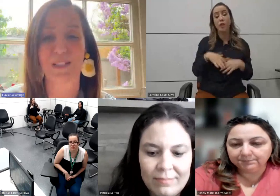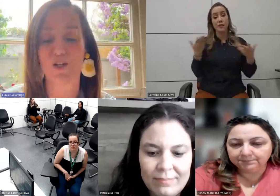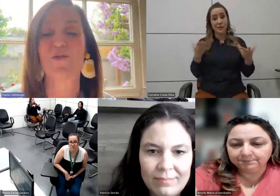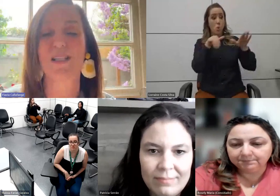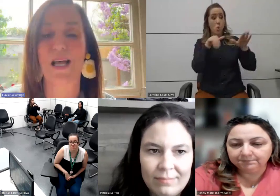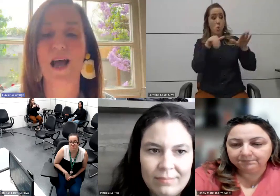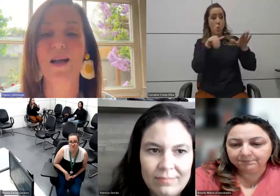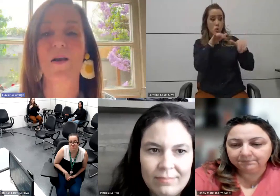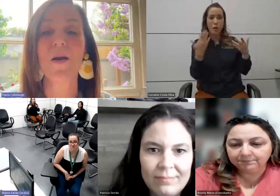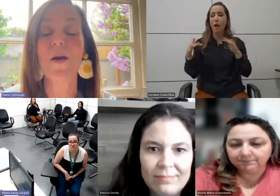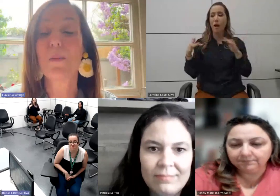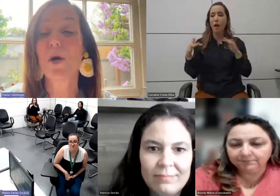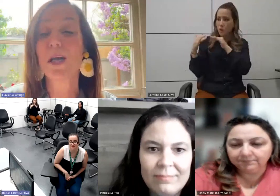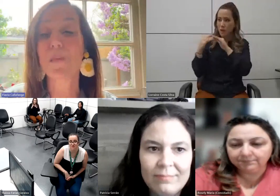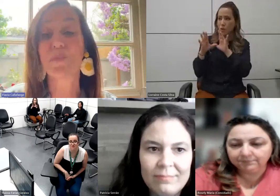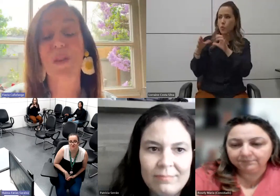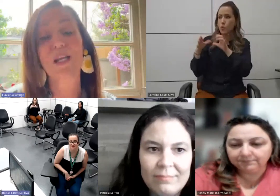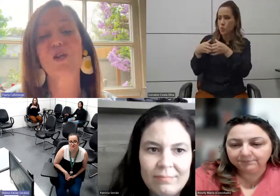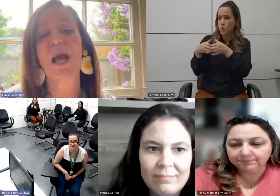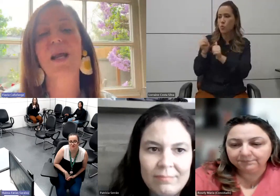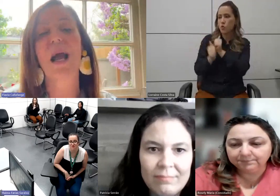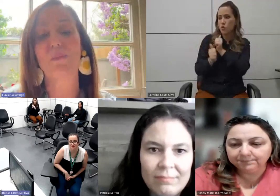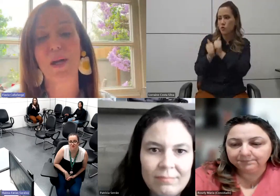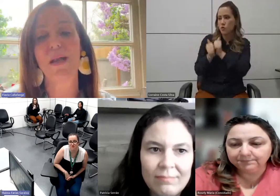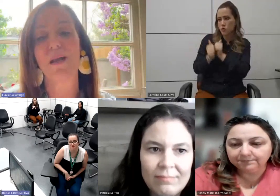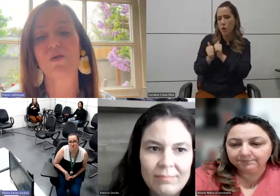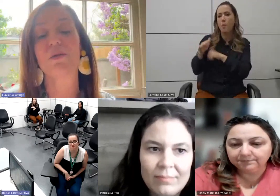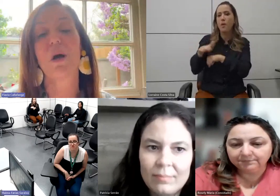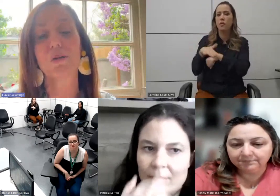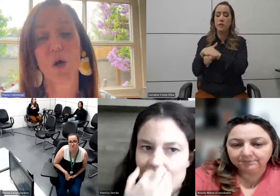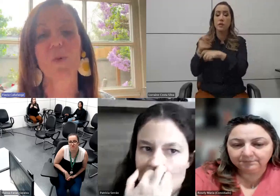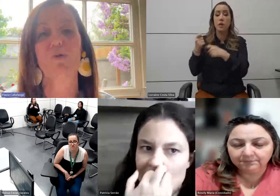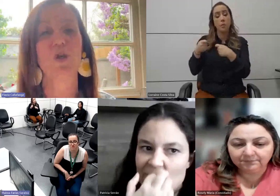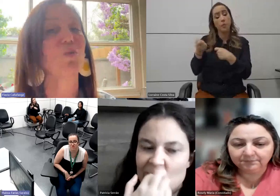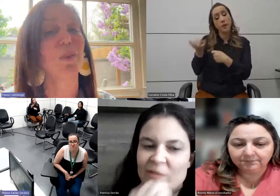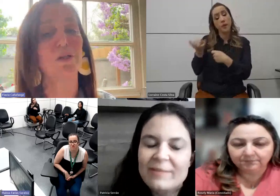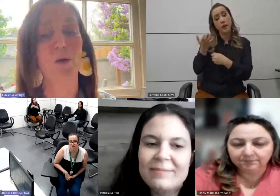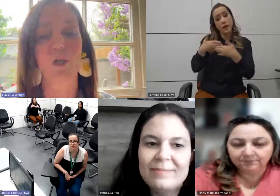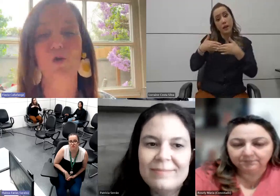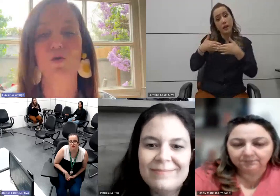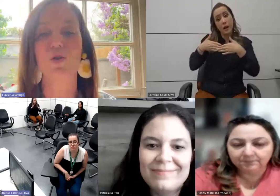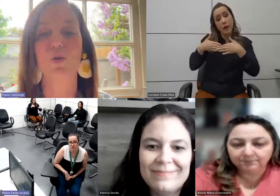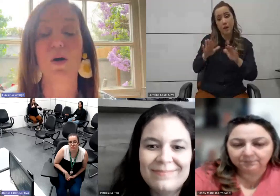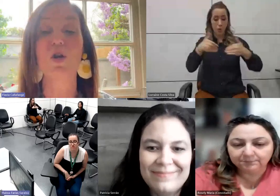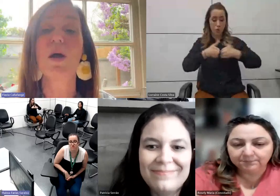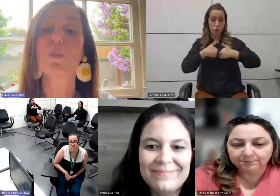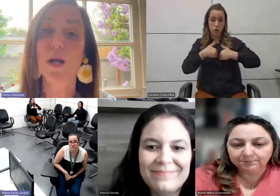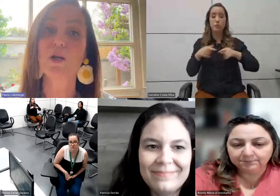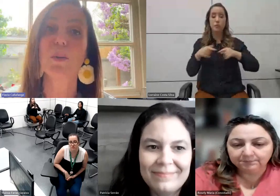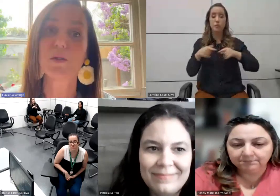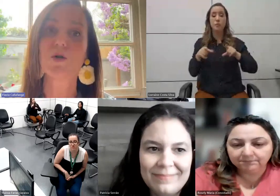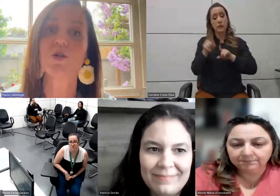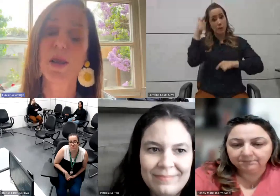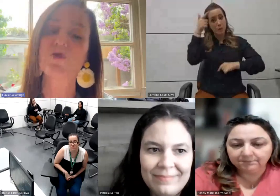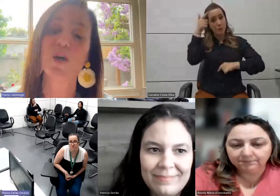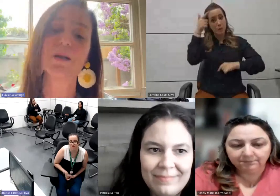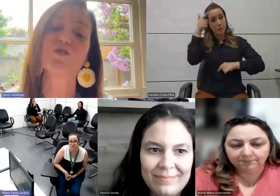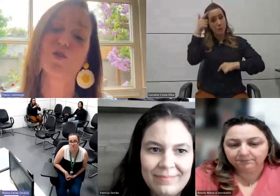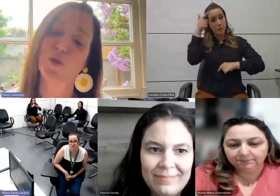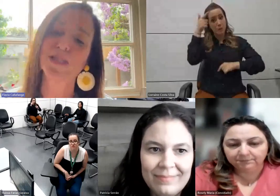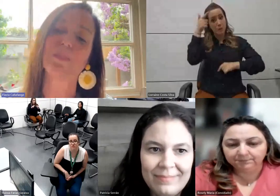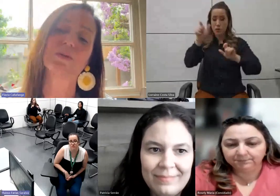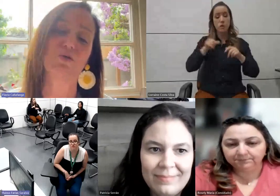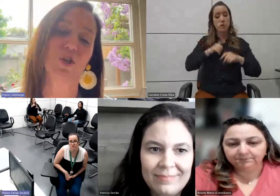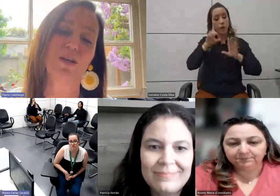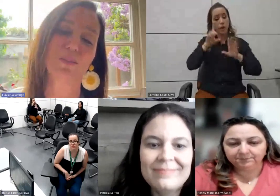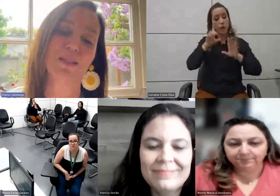Roseli para vocês conversarem, porque eles querem abrir isso, não só para o autismo, para as para que as pessoas tenham o